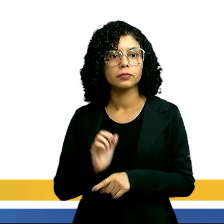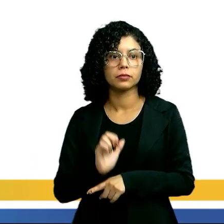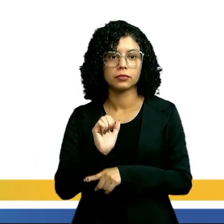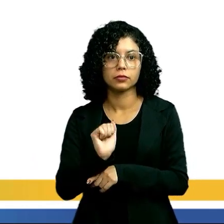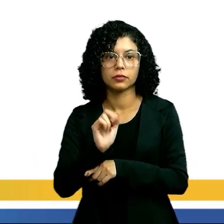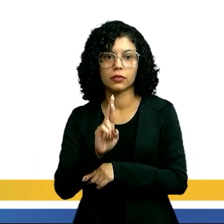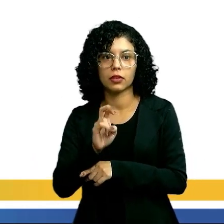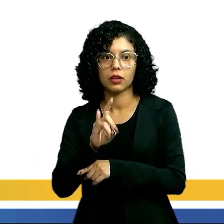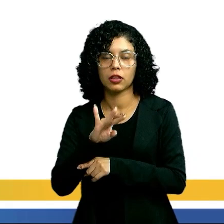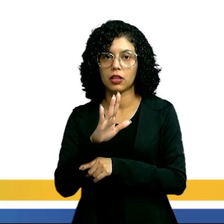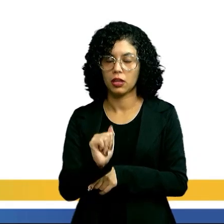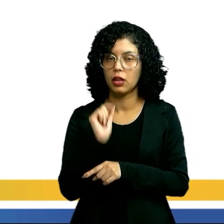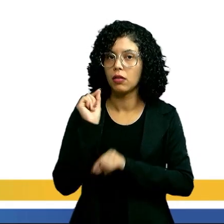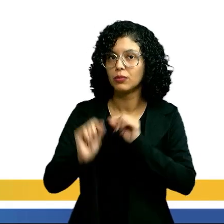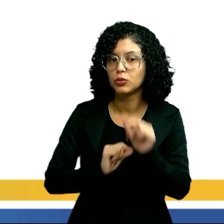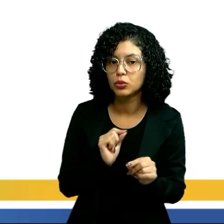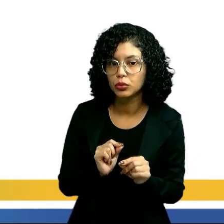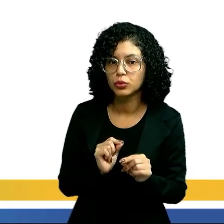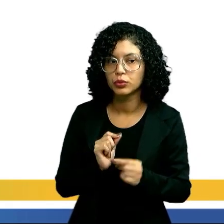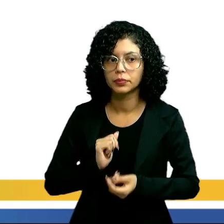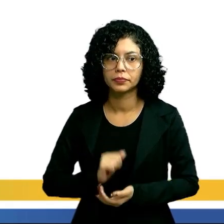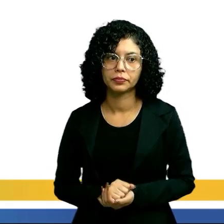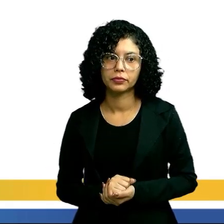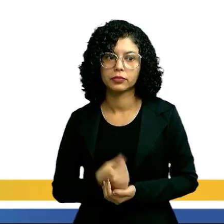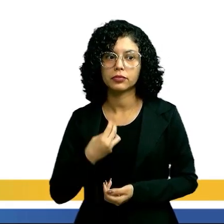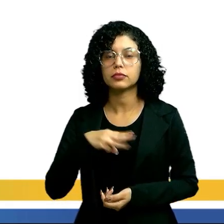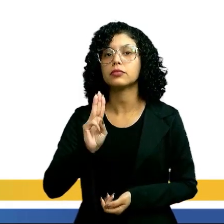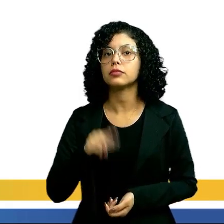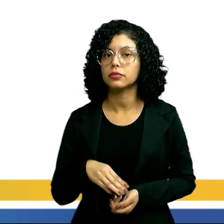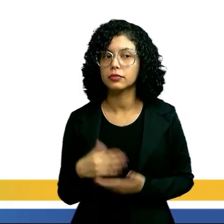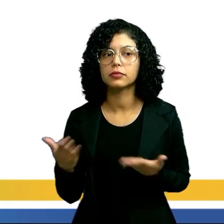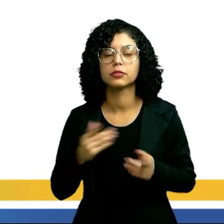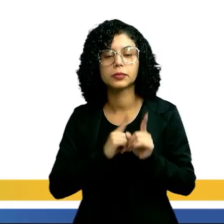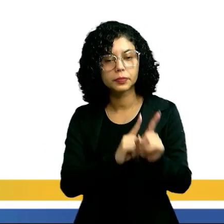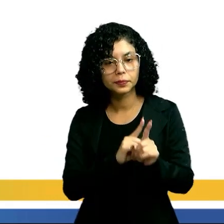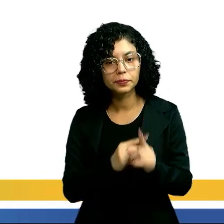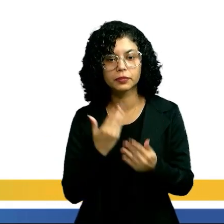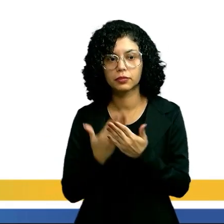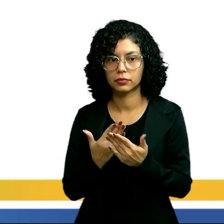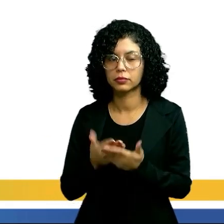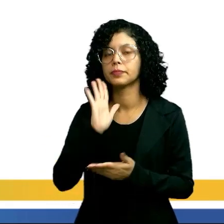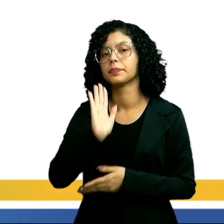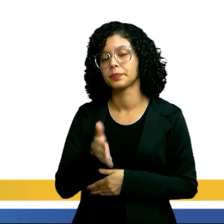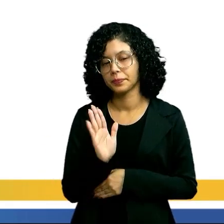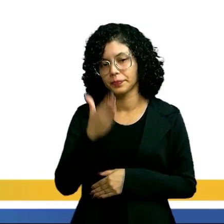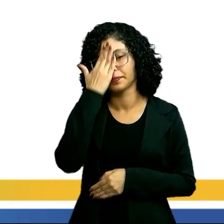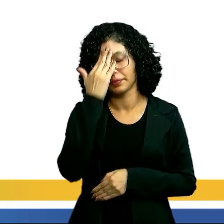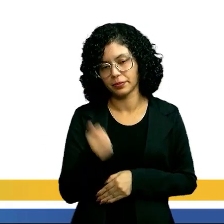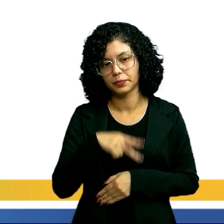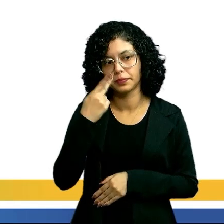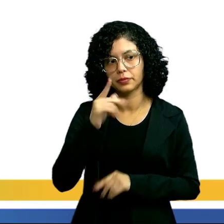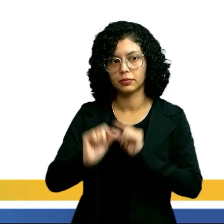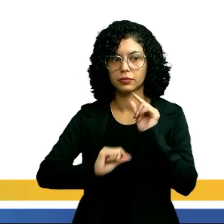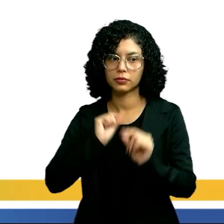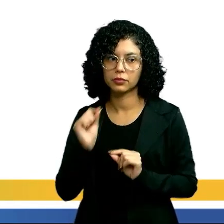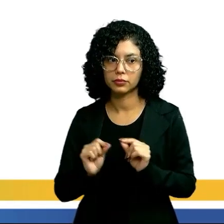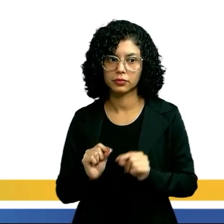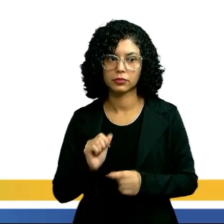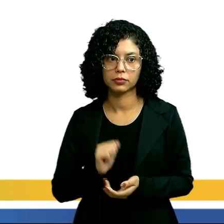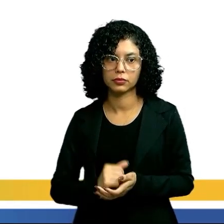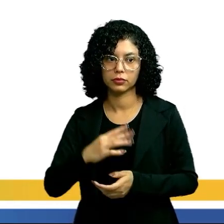artêmias é chamado de quê? Quem está acompanhando as aulas, pessoal, sabe que eu já falei de